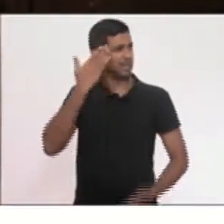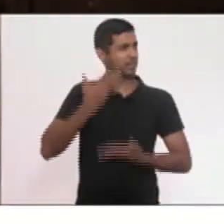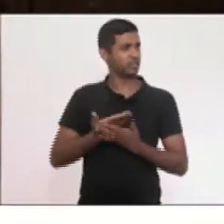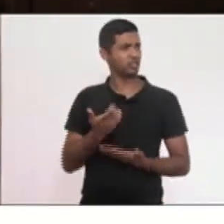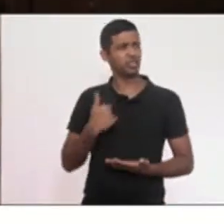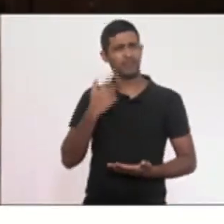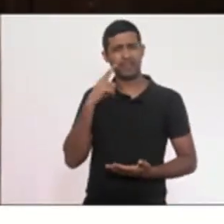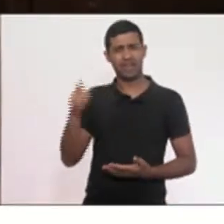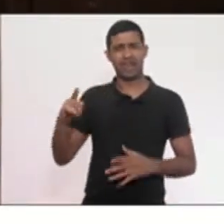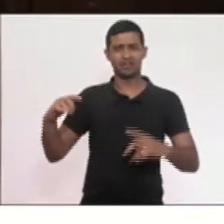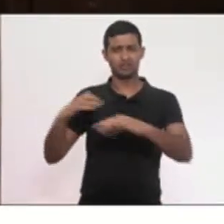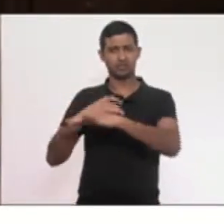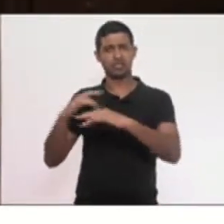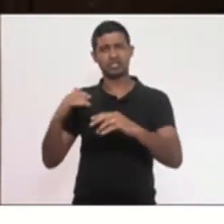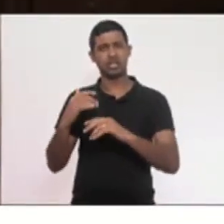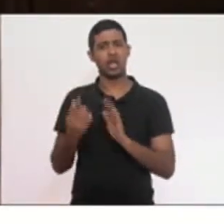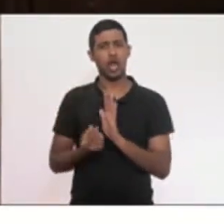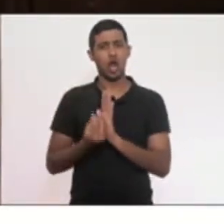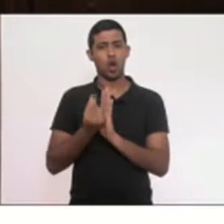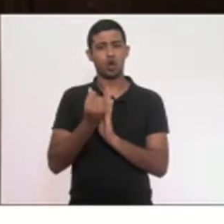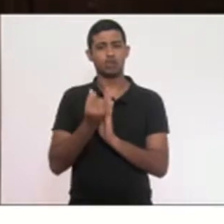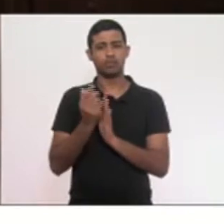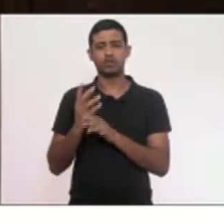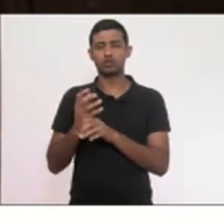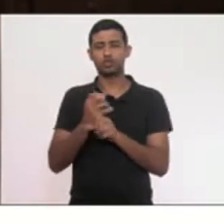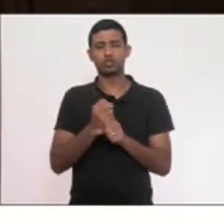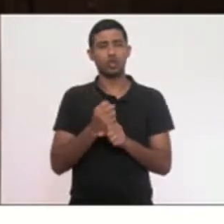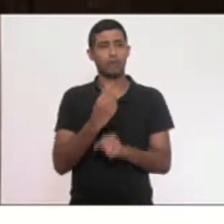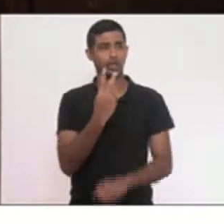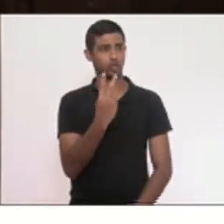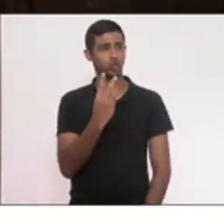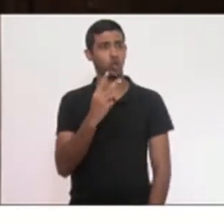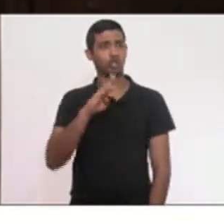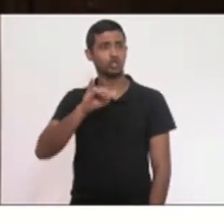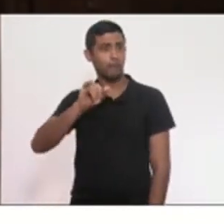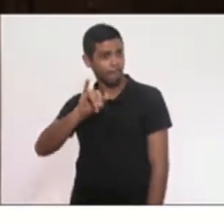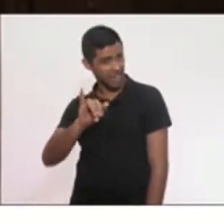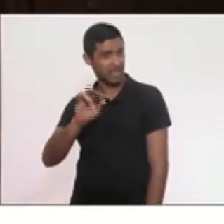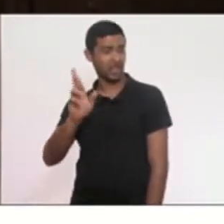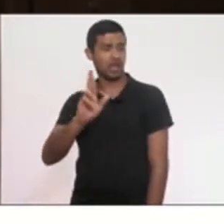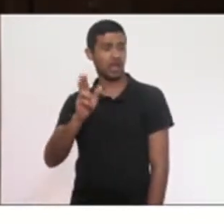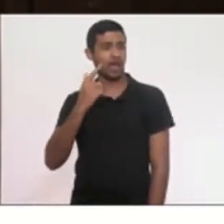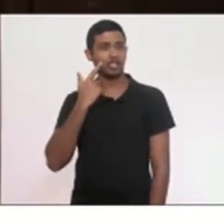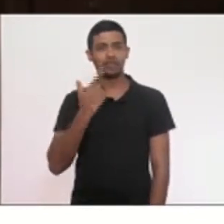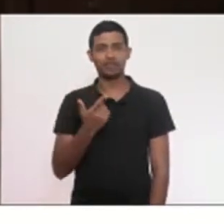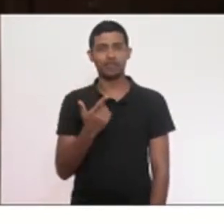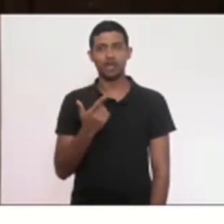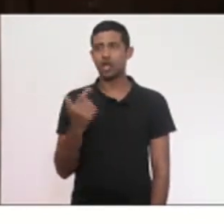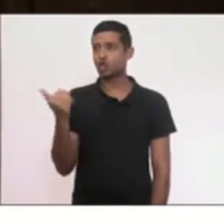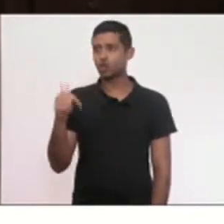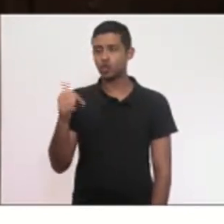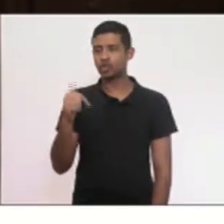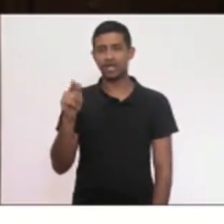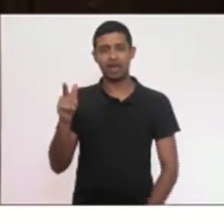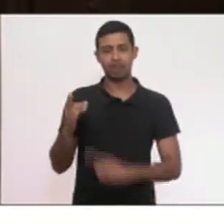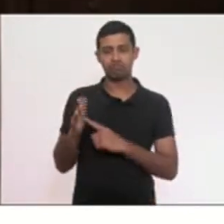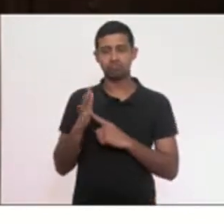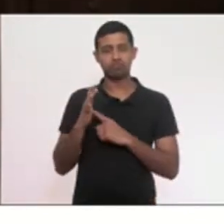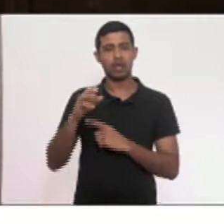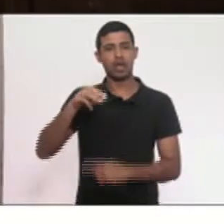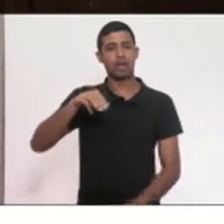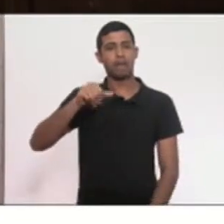orçamento de 2 bilhões e 300 milhões, não existe um mamógrafo em nosso